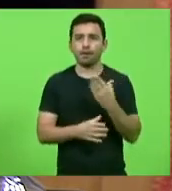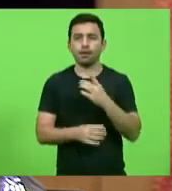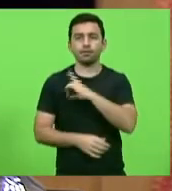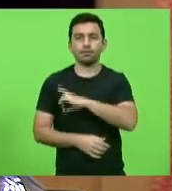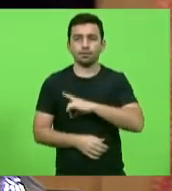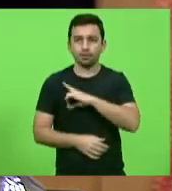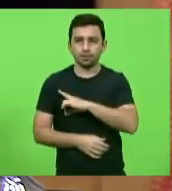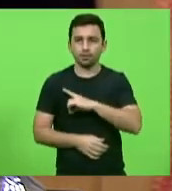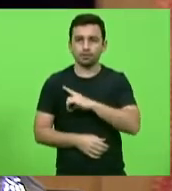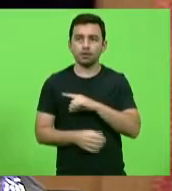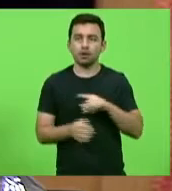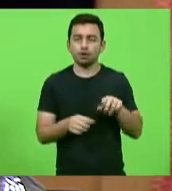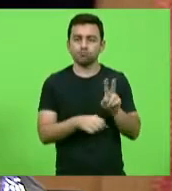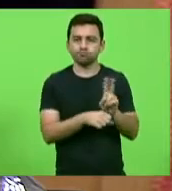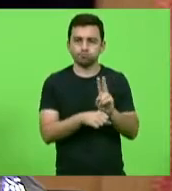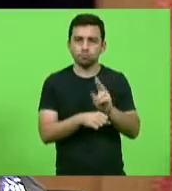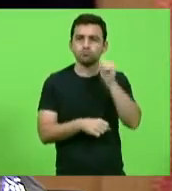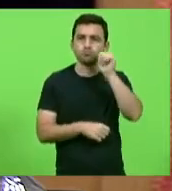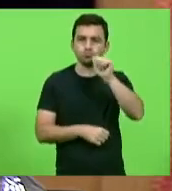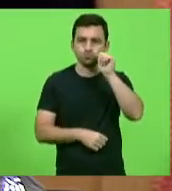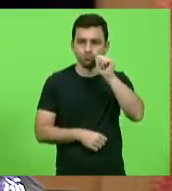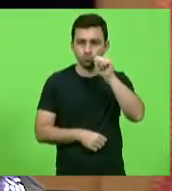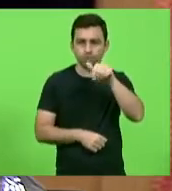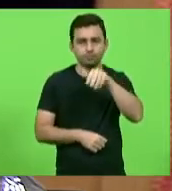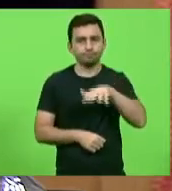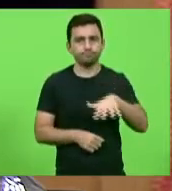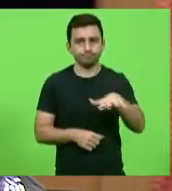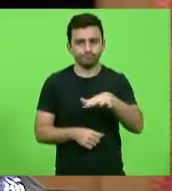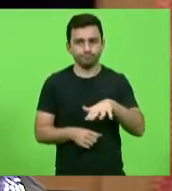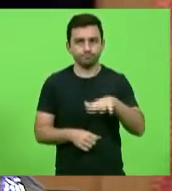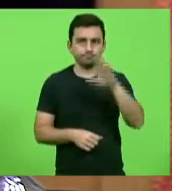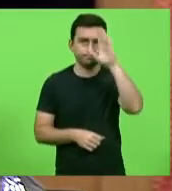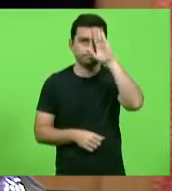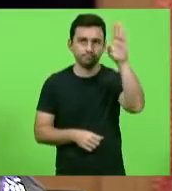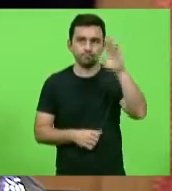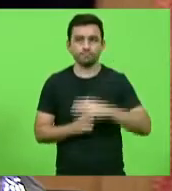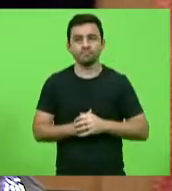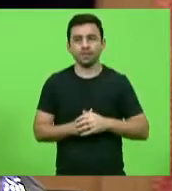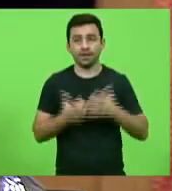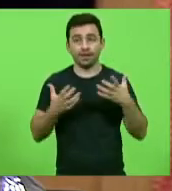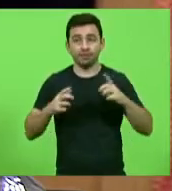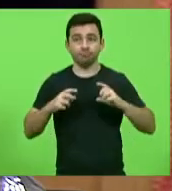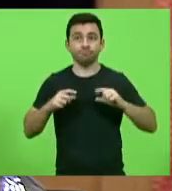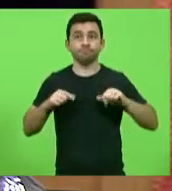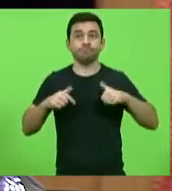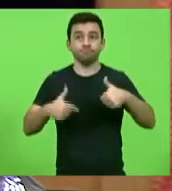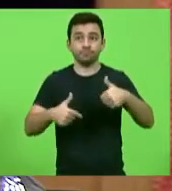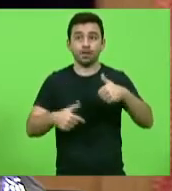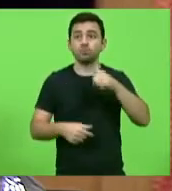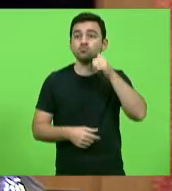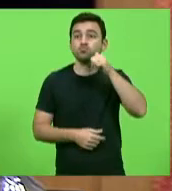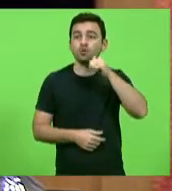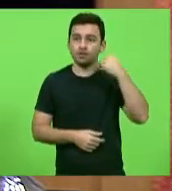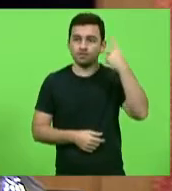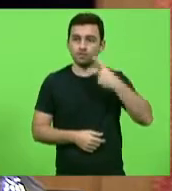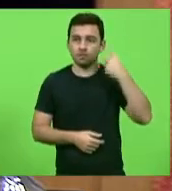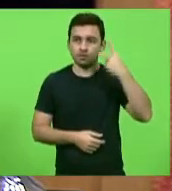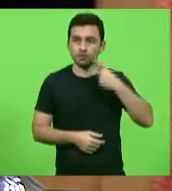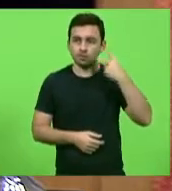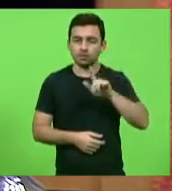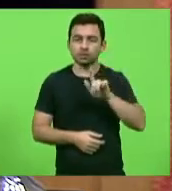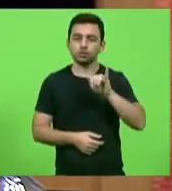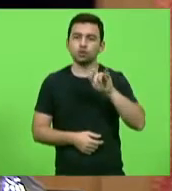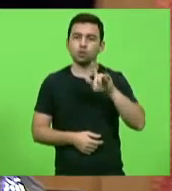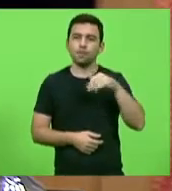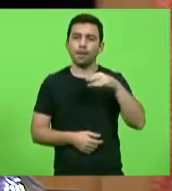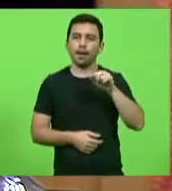delegacia de proteção à mulher. A ideia inicial é audaciosa que a vereadora Gilmara veio, que